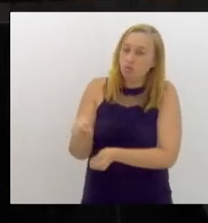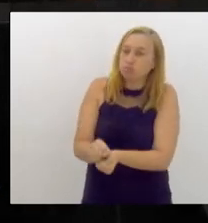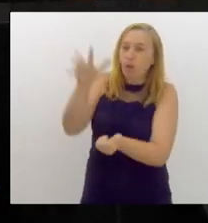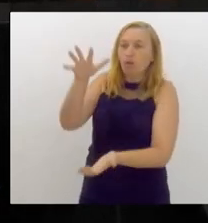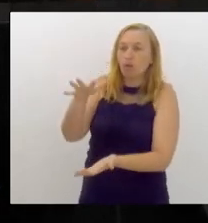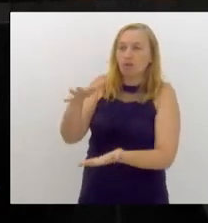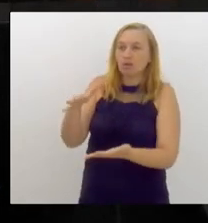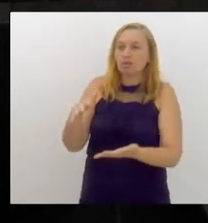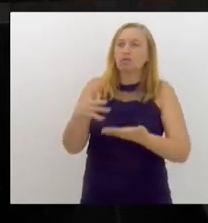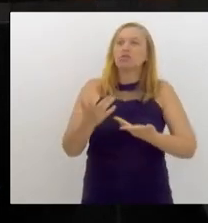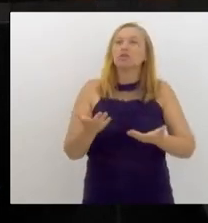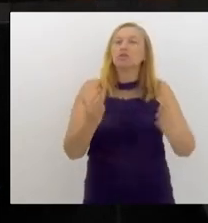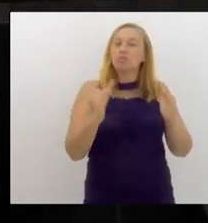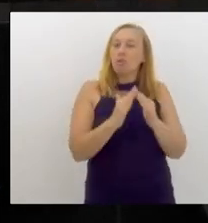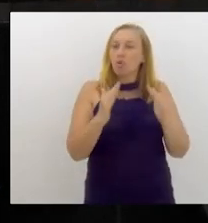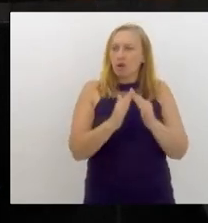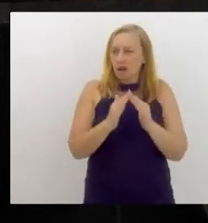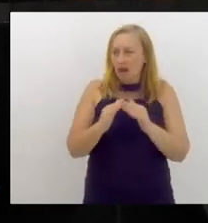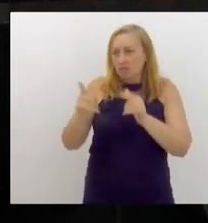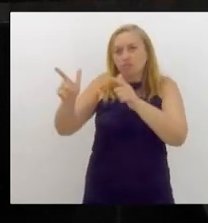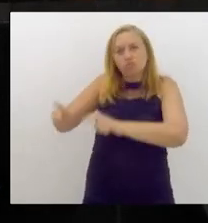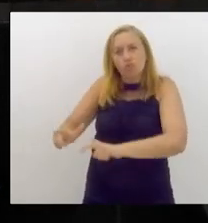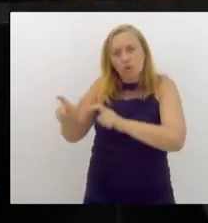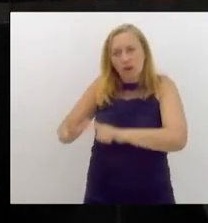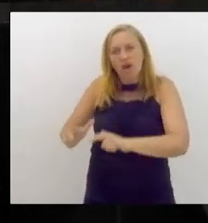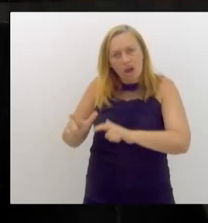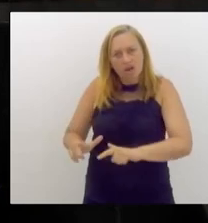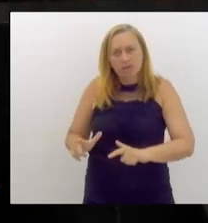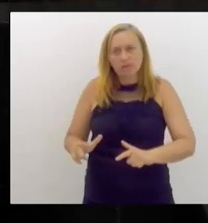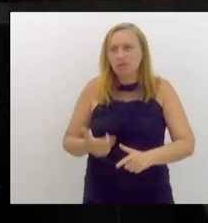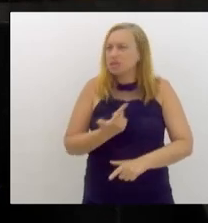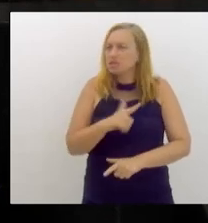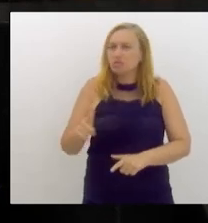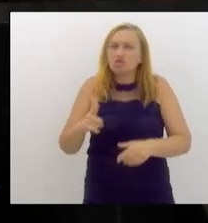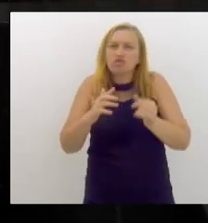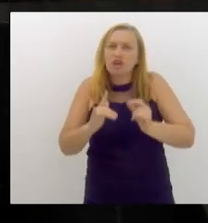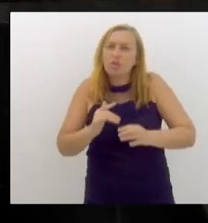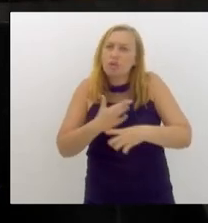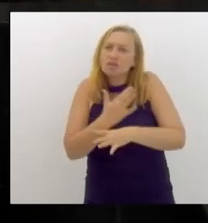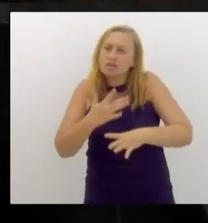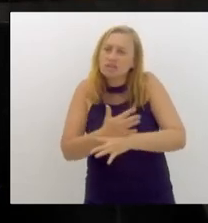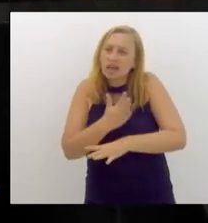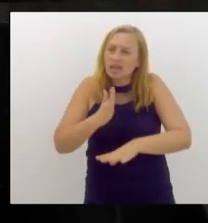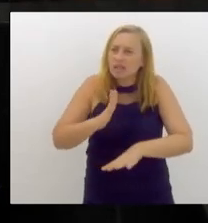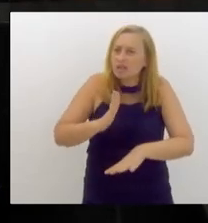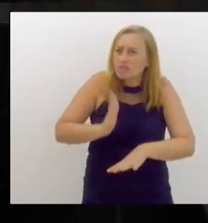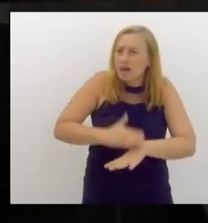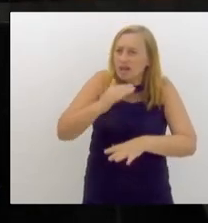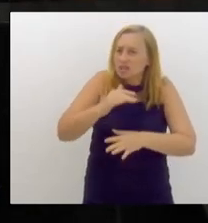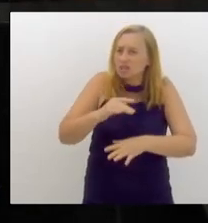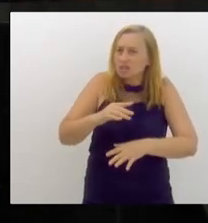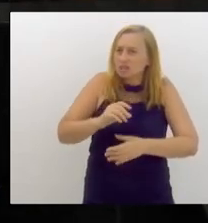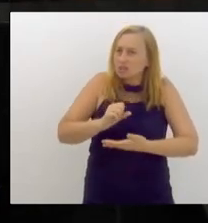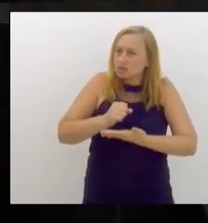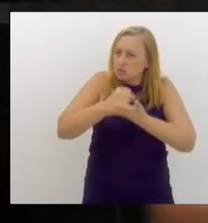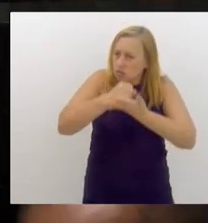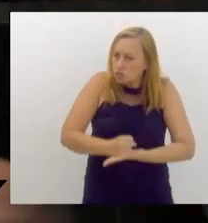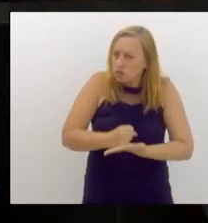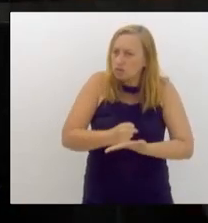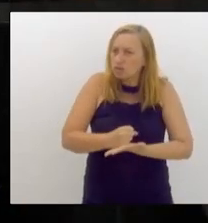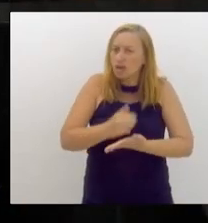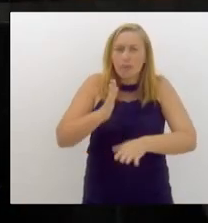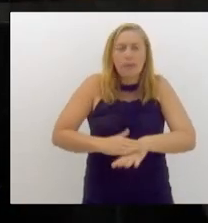Morar naquela região, se não tiver uma cidade mais resistente, com mais